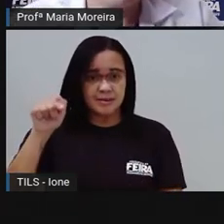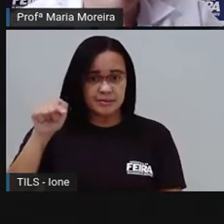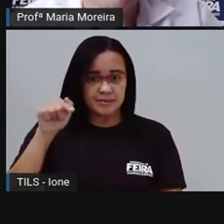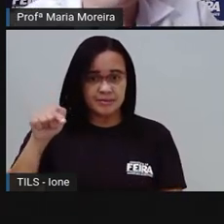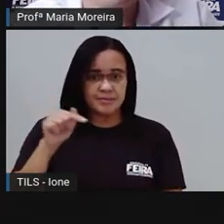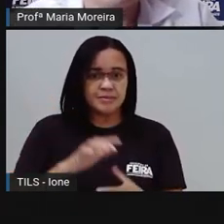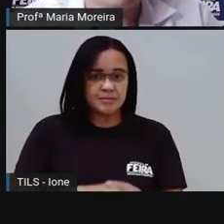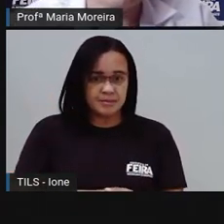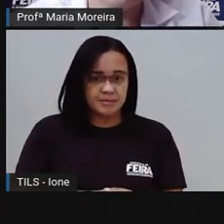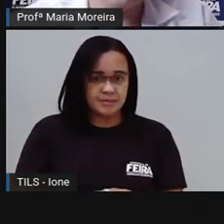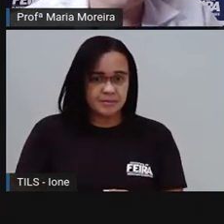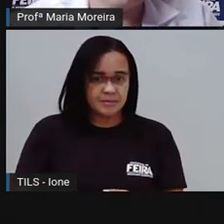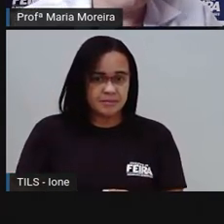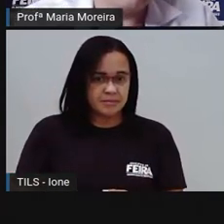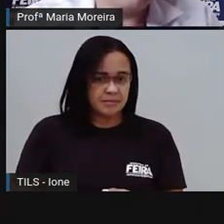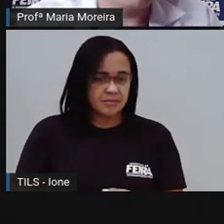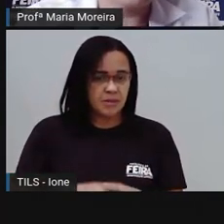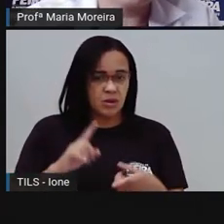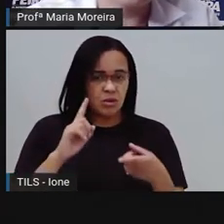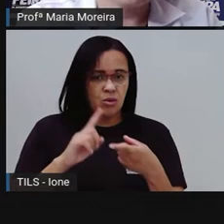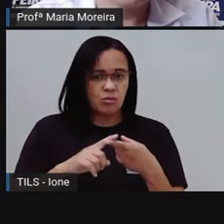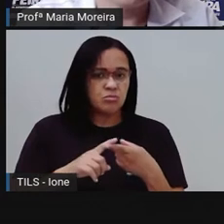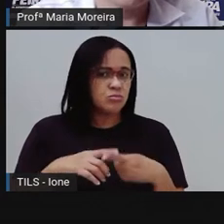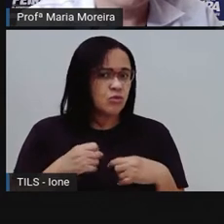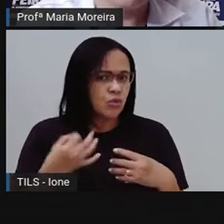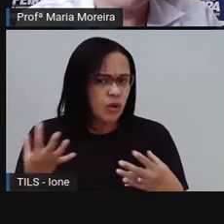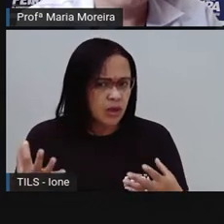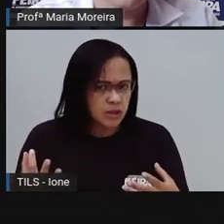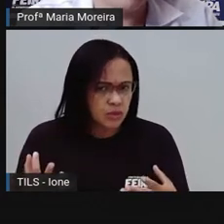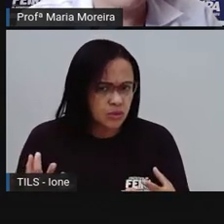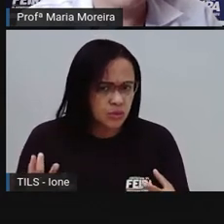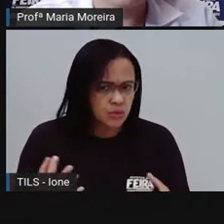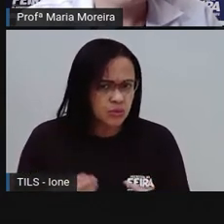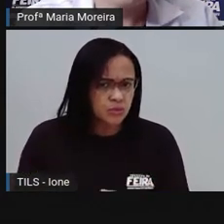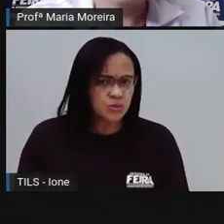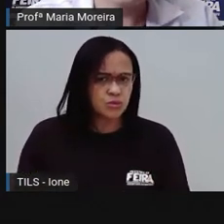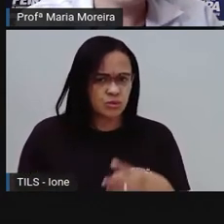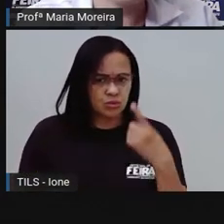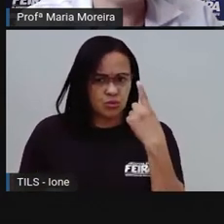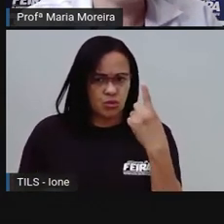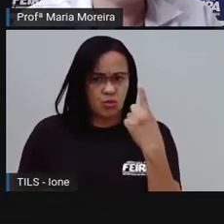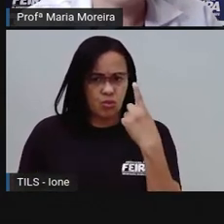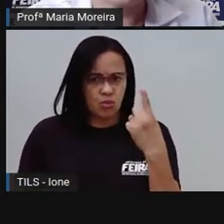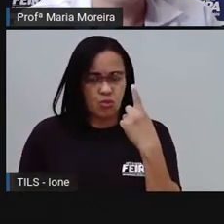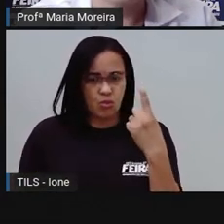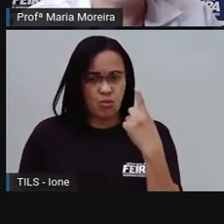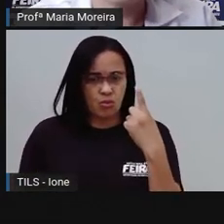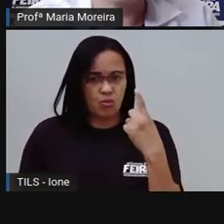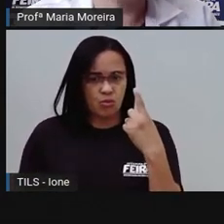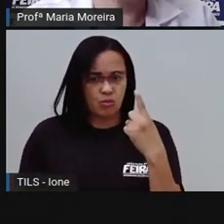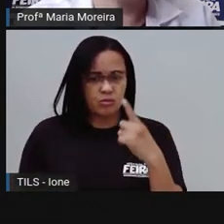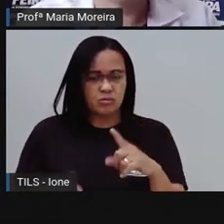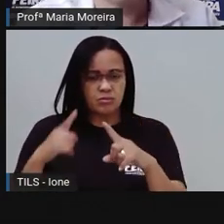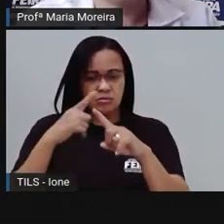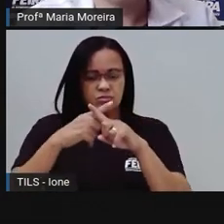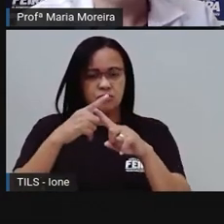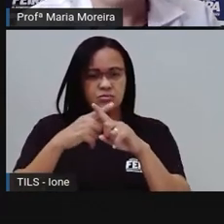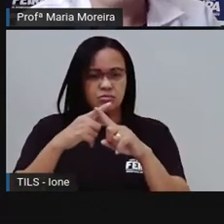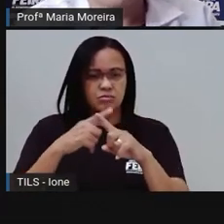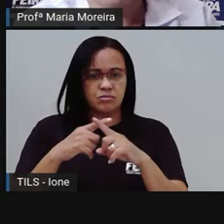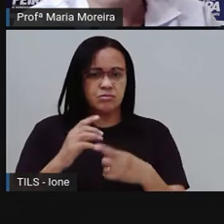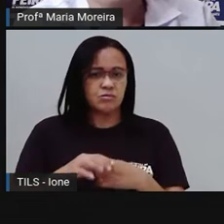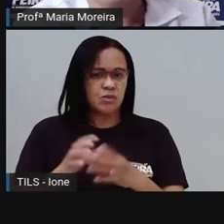Quantos carrinhos eu tenho? Um, não é isso? Ó, um carrinho. Mas esse um carrinho está dividido em quantos grupos?